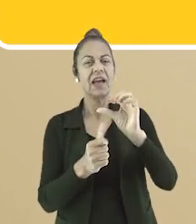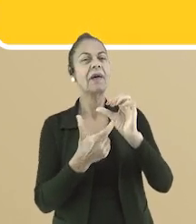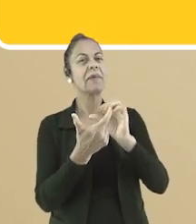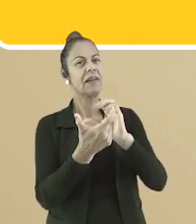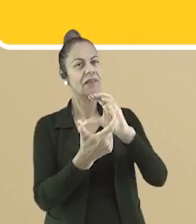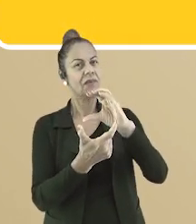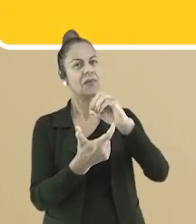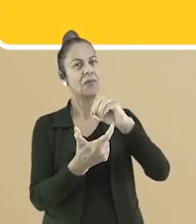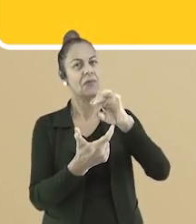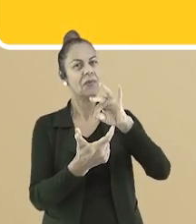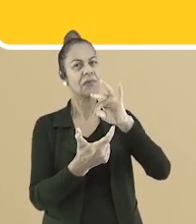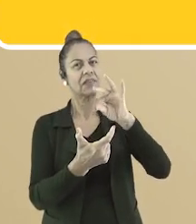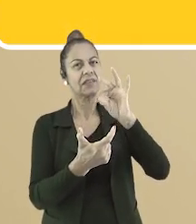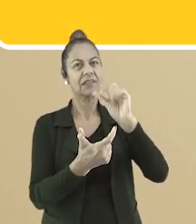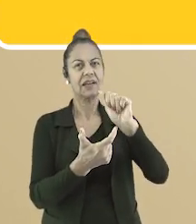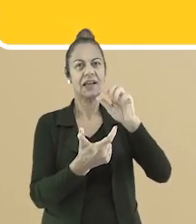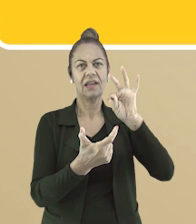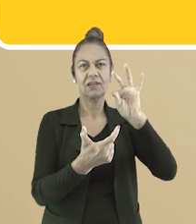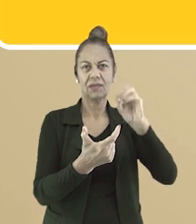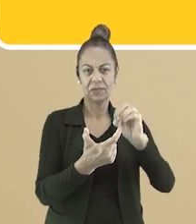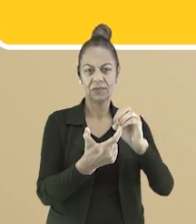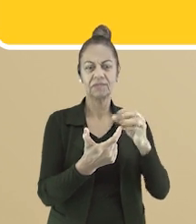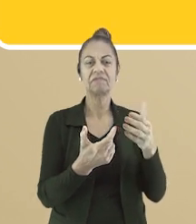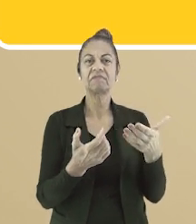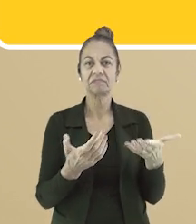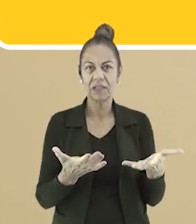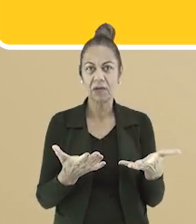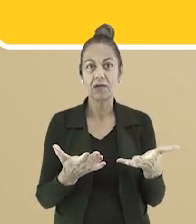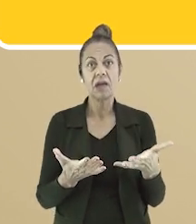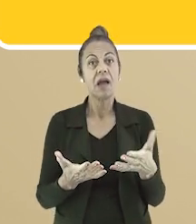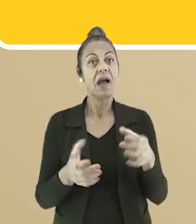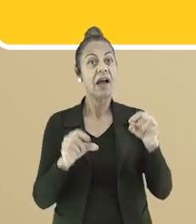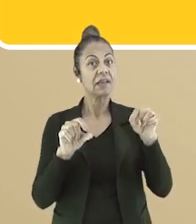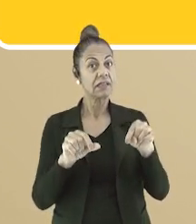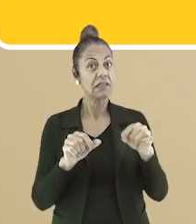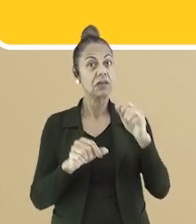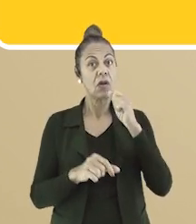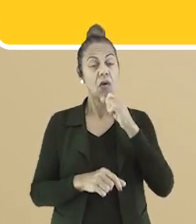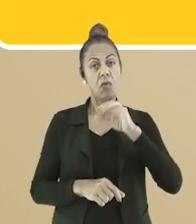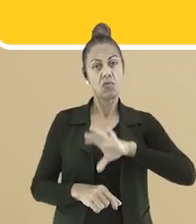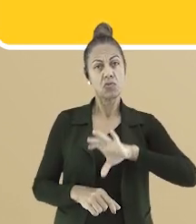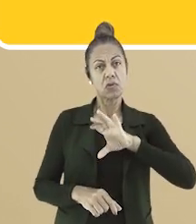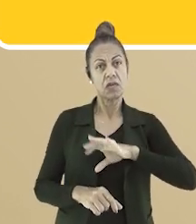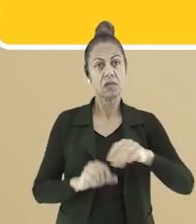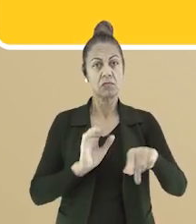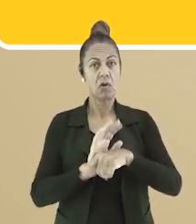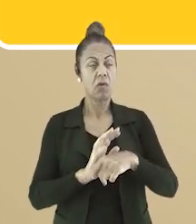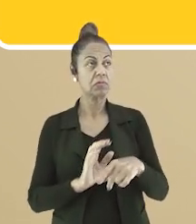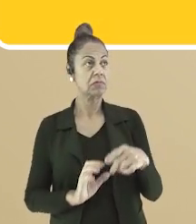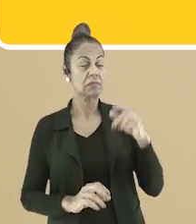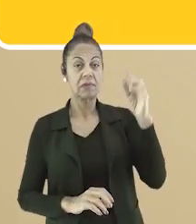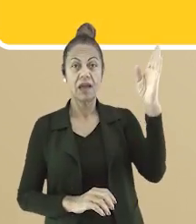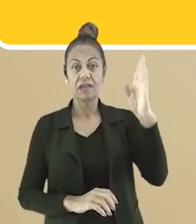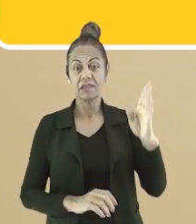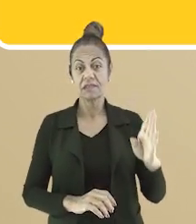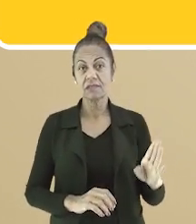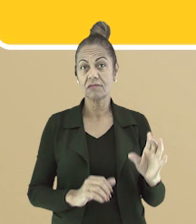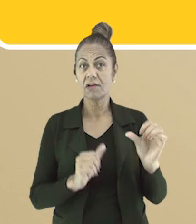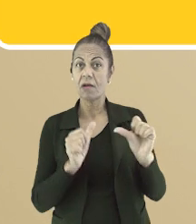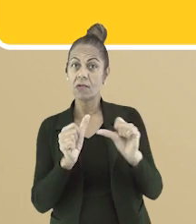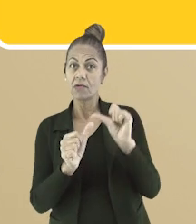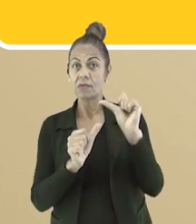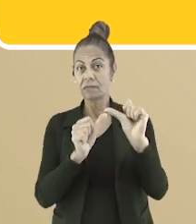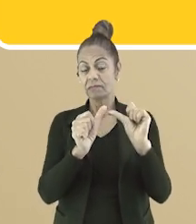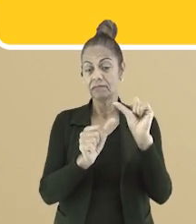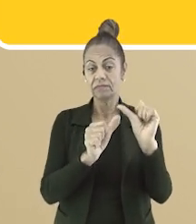momento que aconteceram algumas mudanças na escrita de palavras do português do Brasil. O novo acordo ortográfico passou